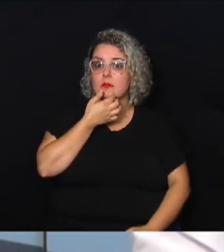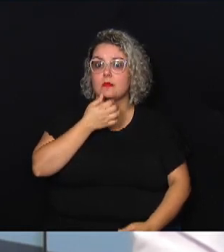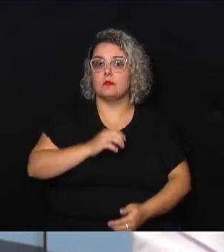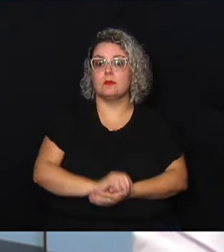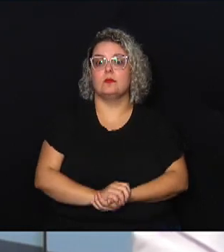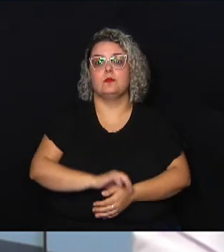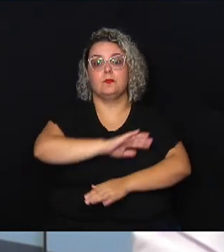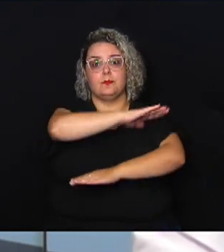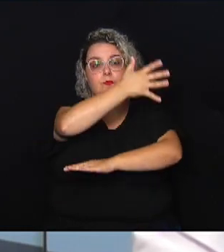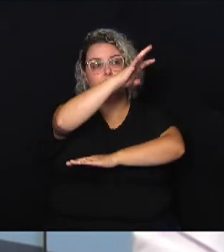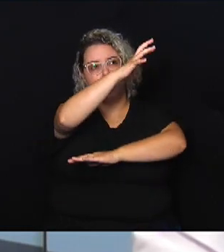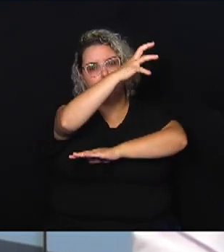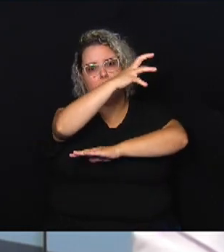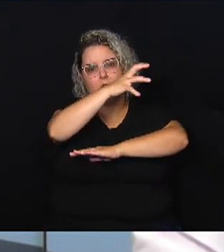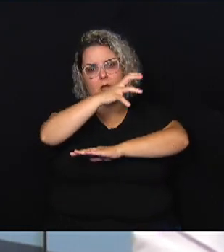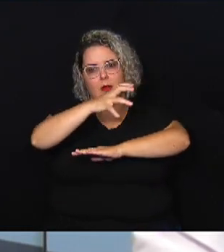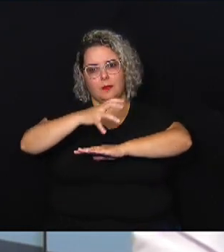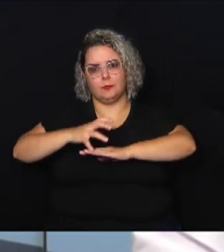Deslocamento de massa.